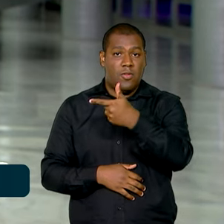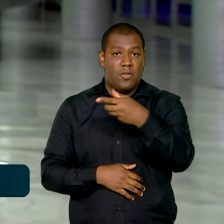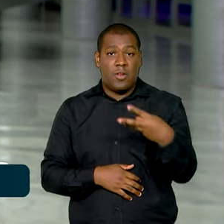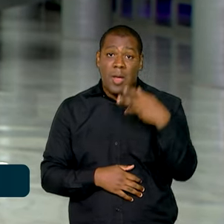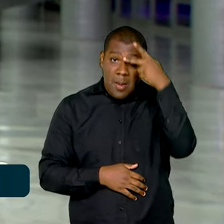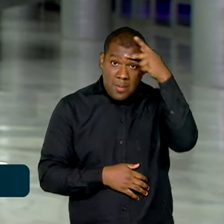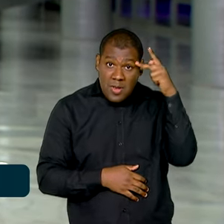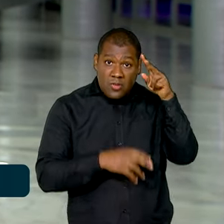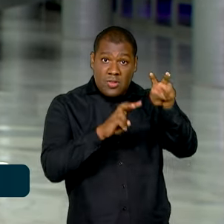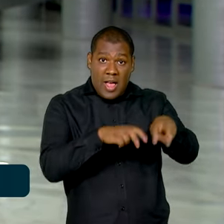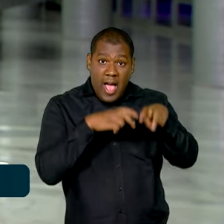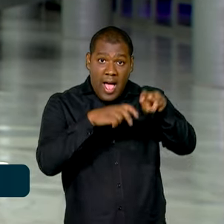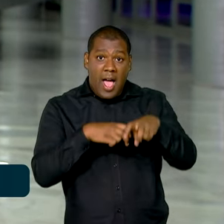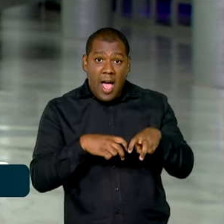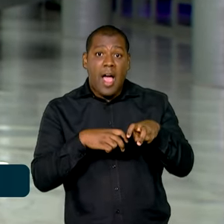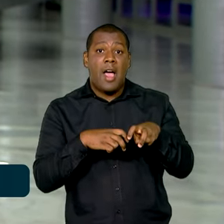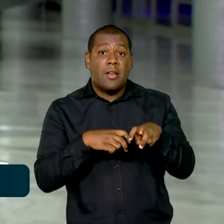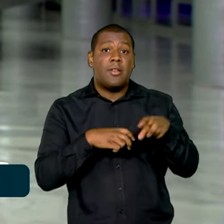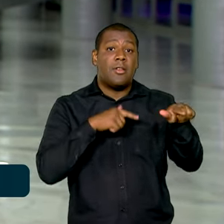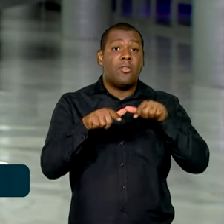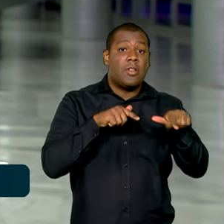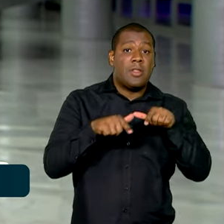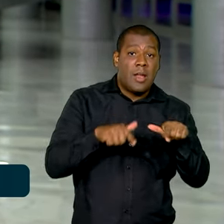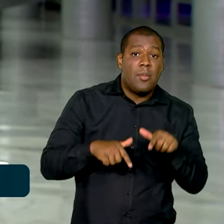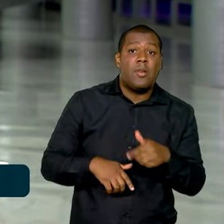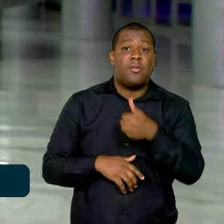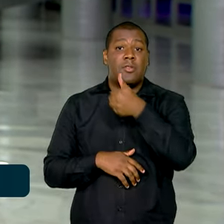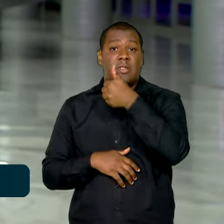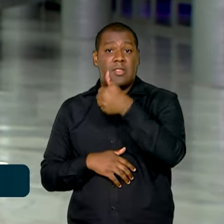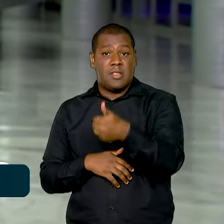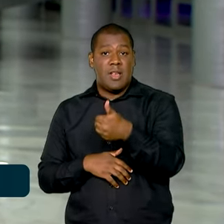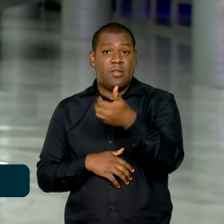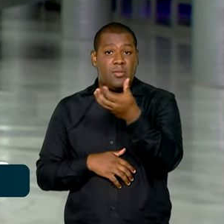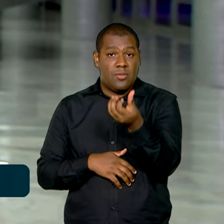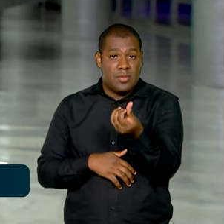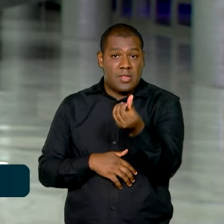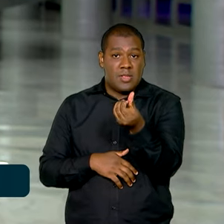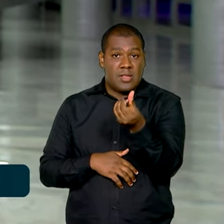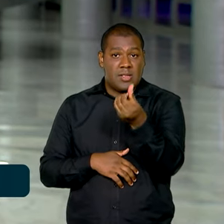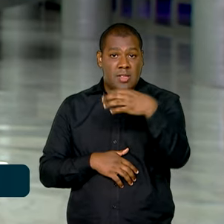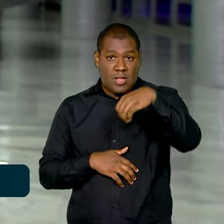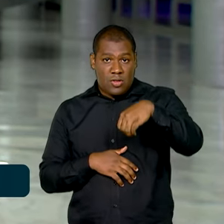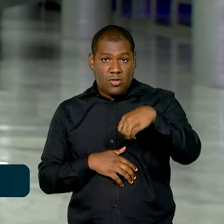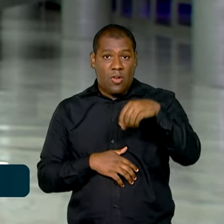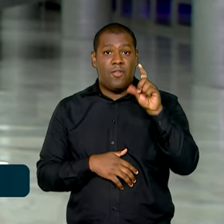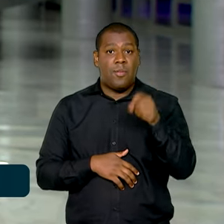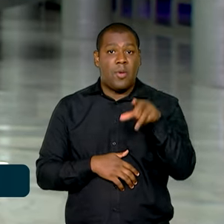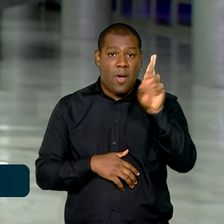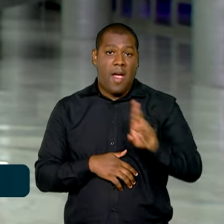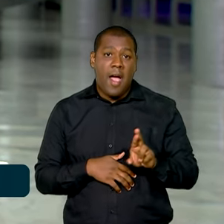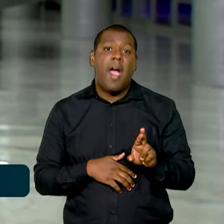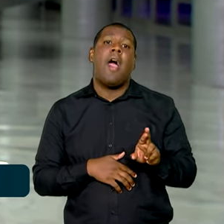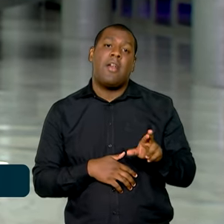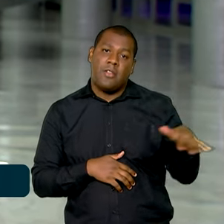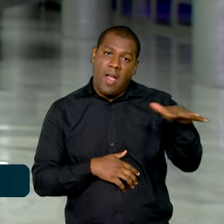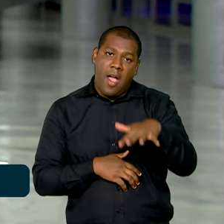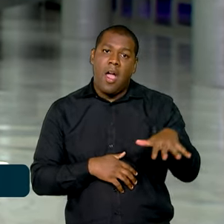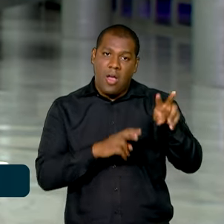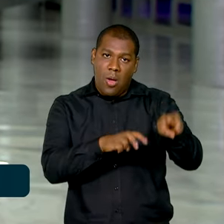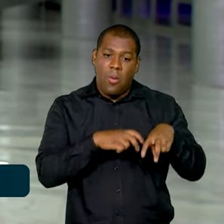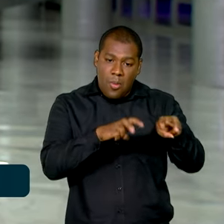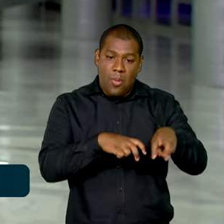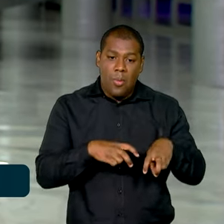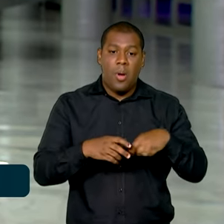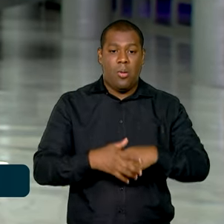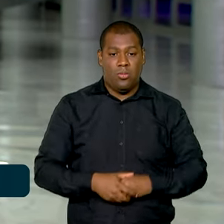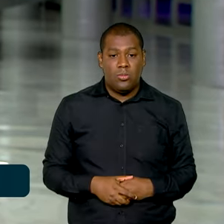acima de R$ 153.199,50 e posse ou propriedade de bens e